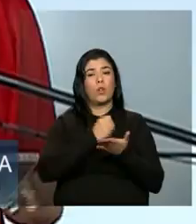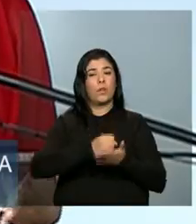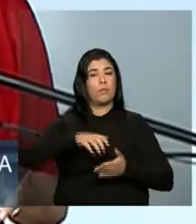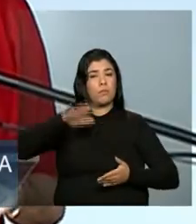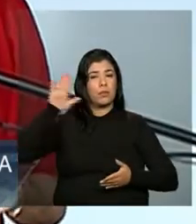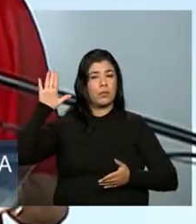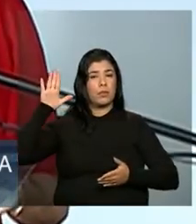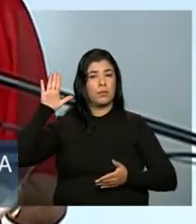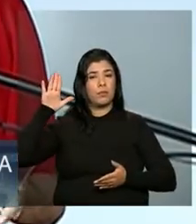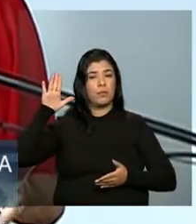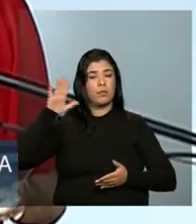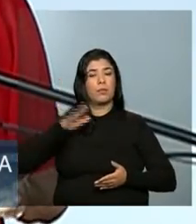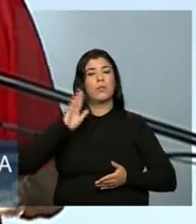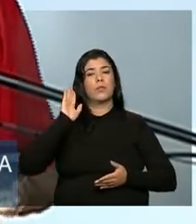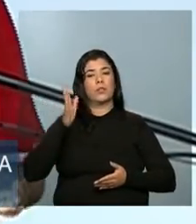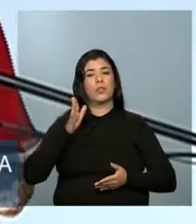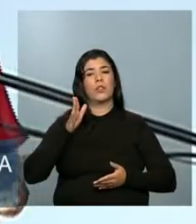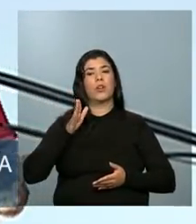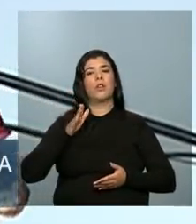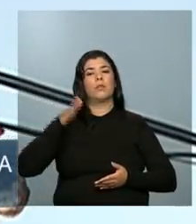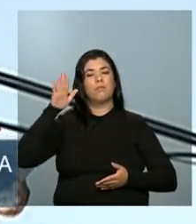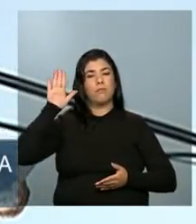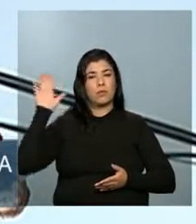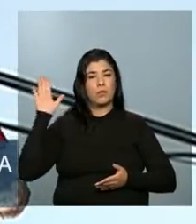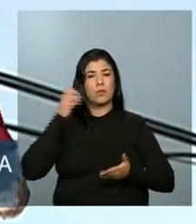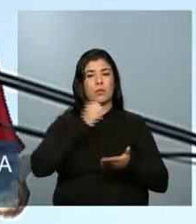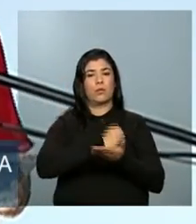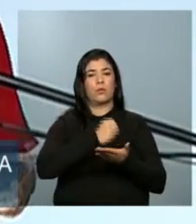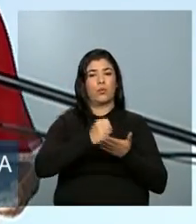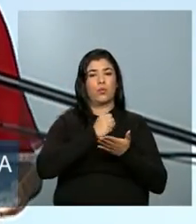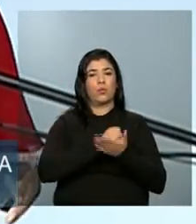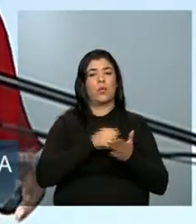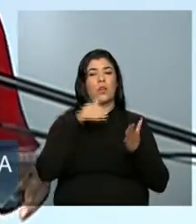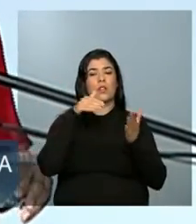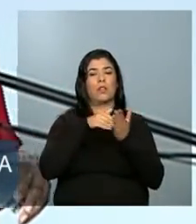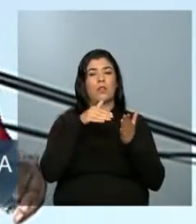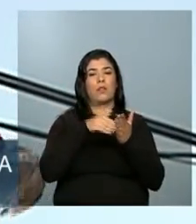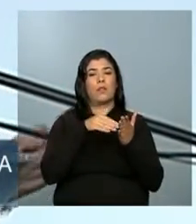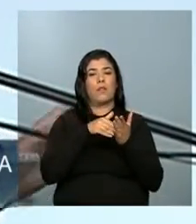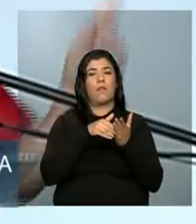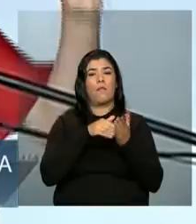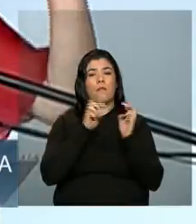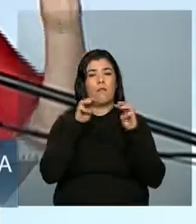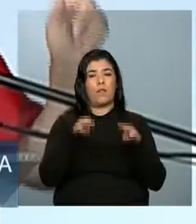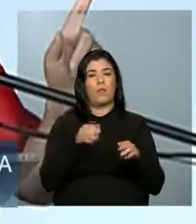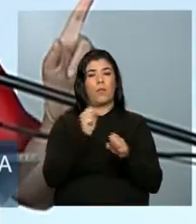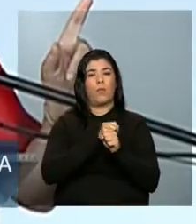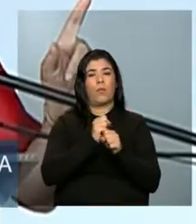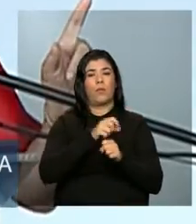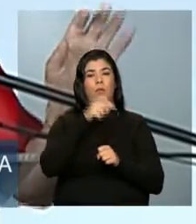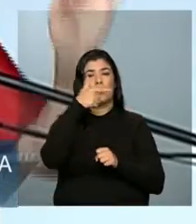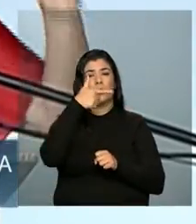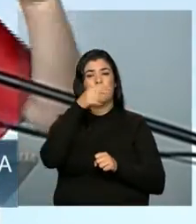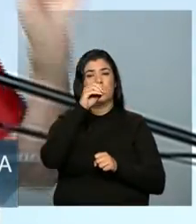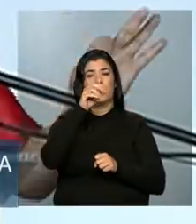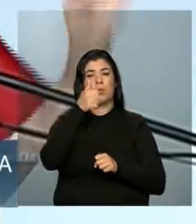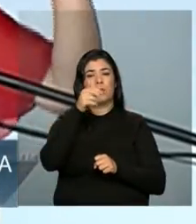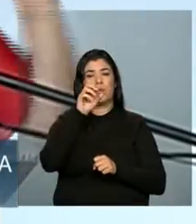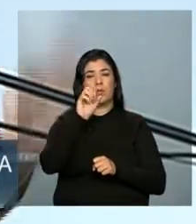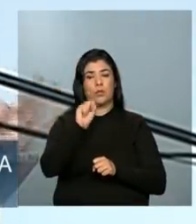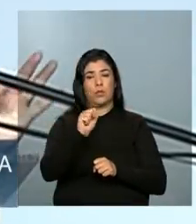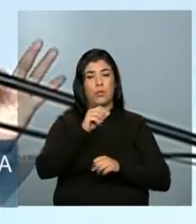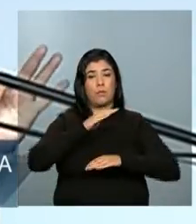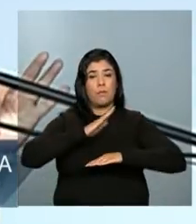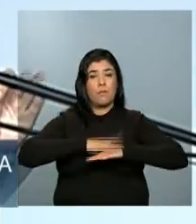de contratar até o final de 2018 mais 3